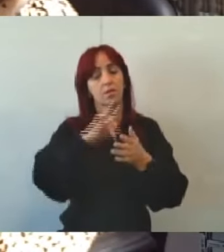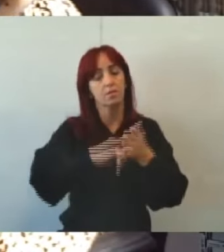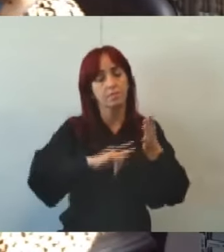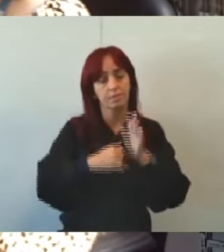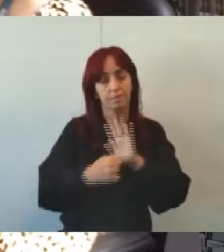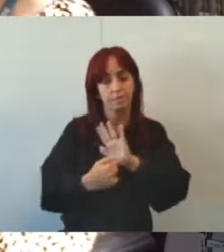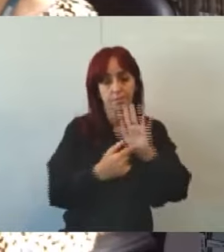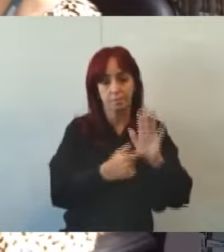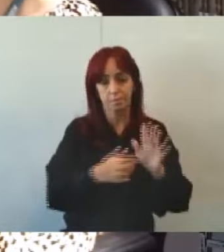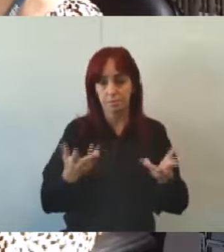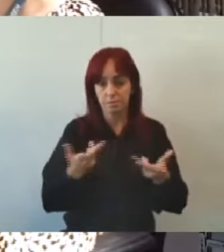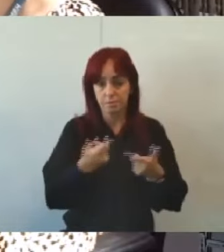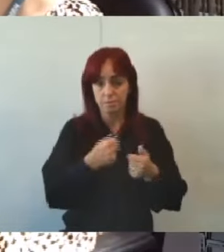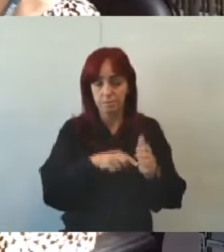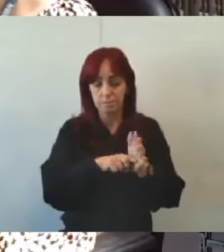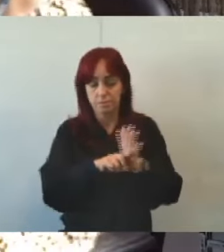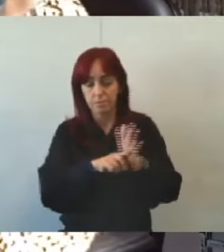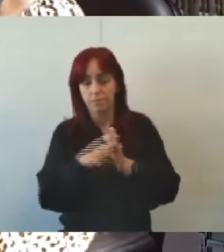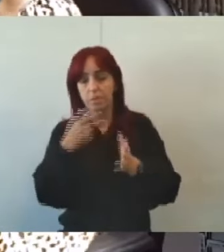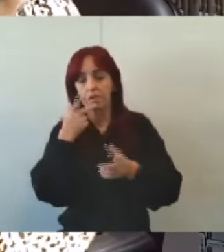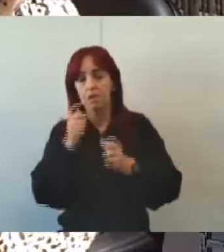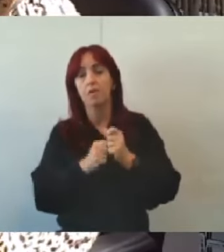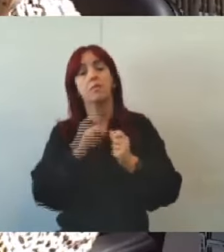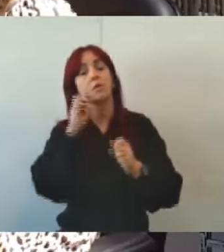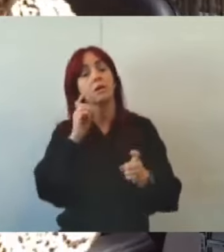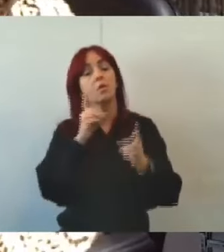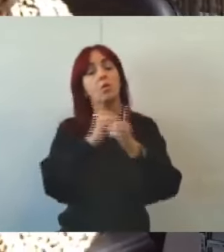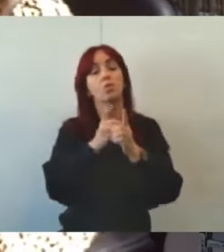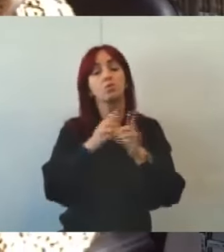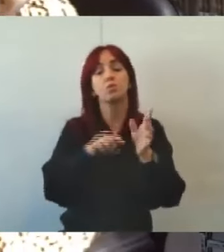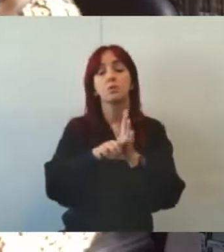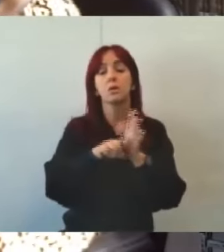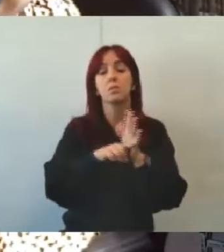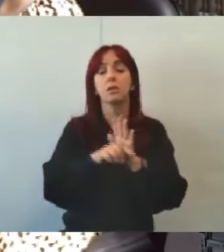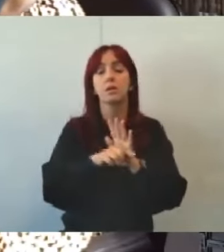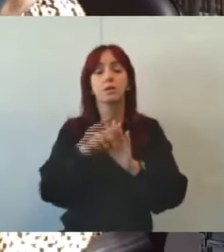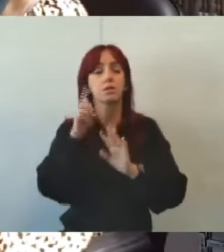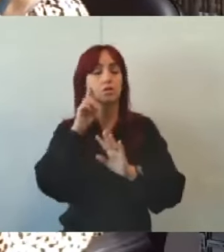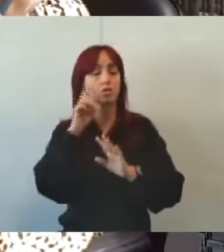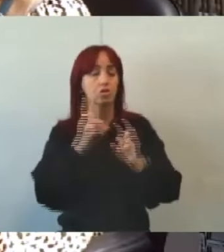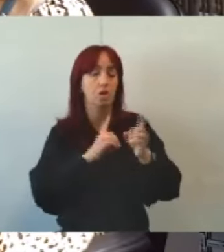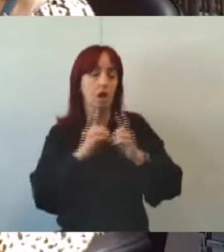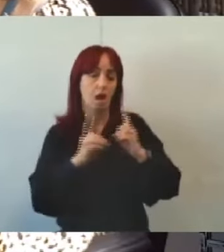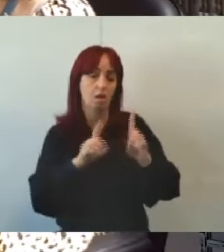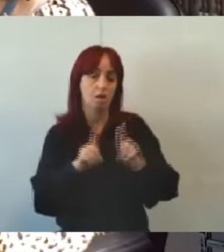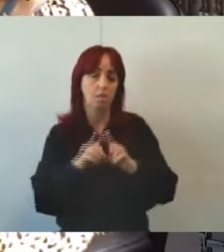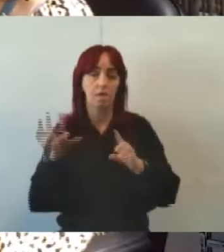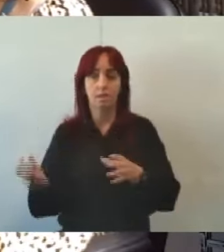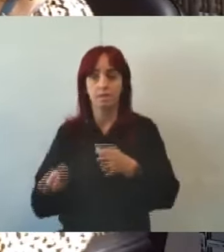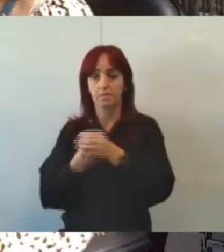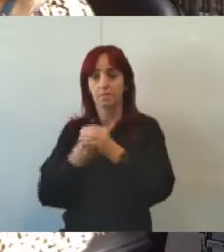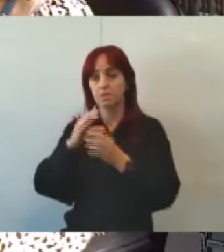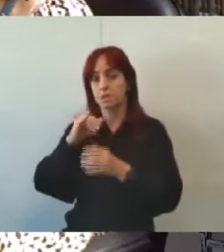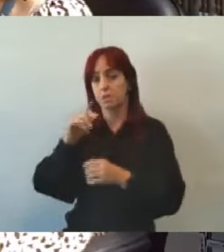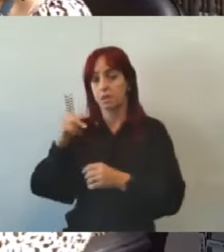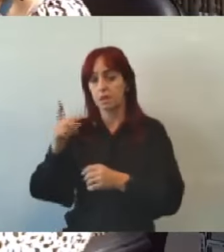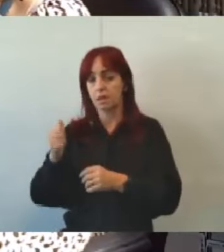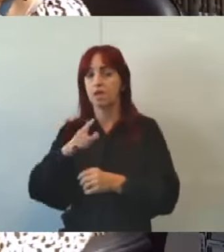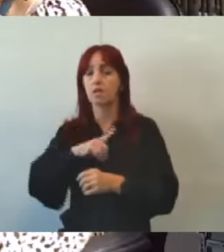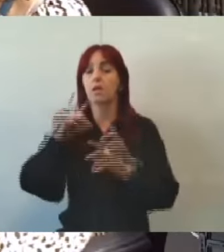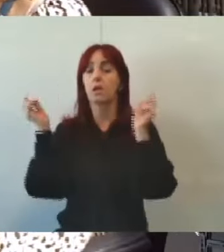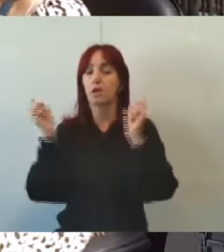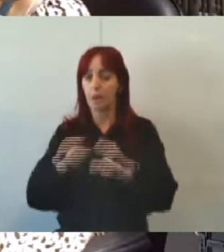desse artigo será procedido de mecanismo de consulta e diálogo com os conselhos tutelares eu acredito que com implementação do CIPIA vai ser possível fazer